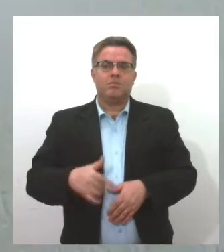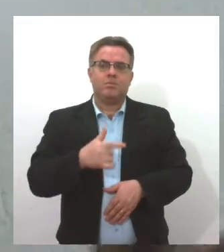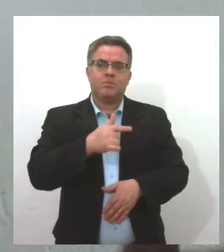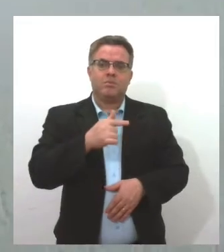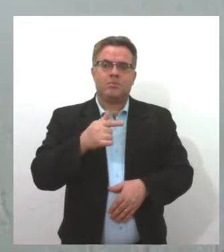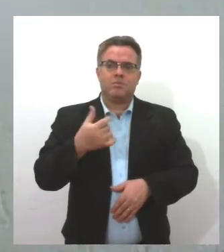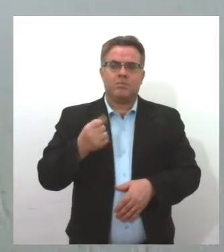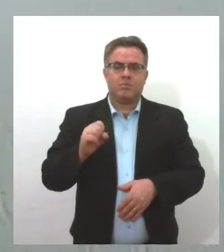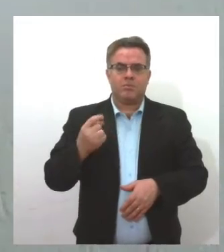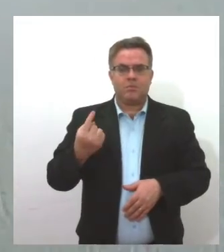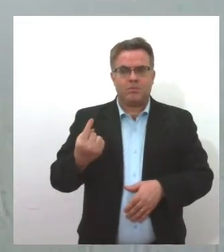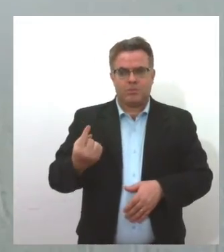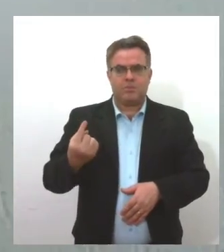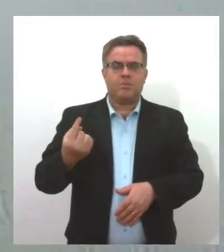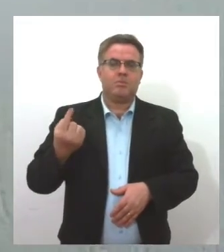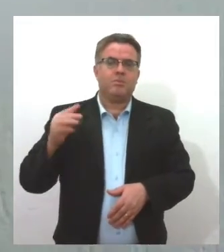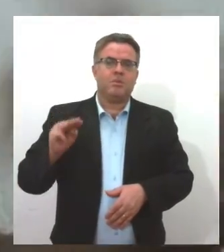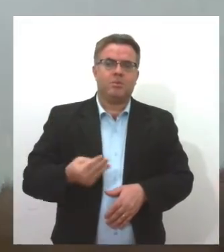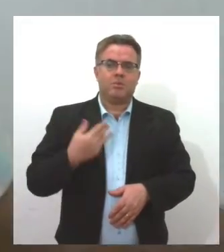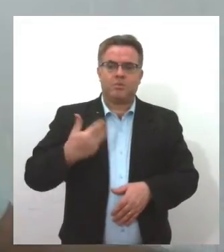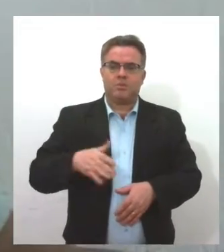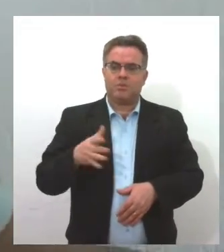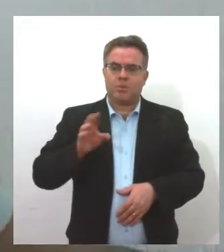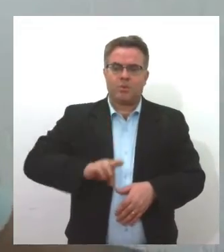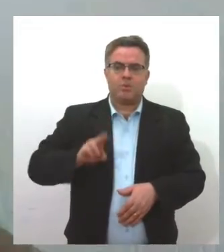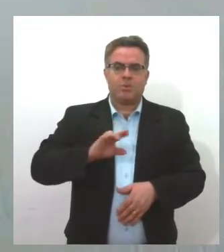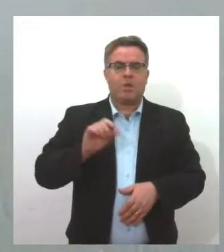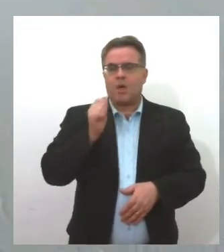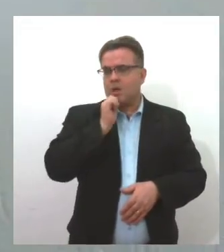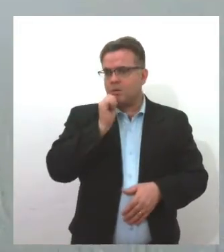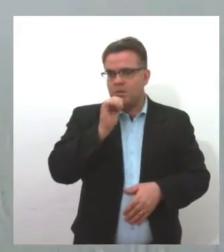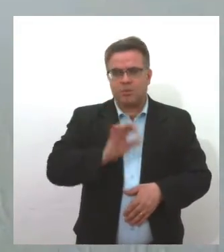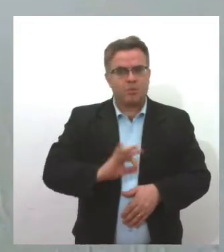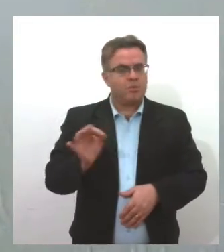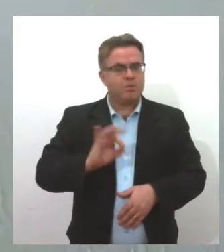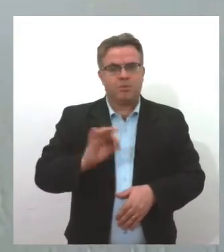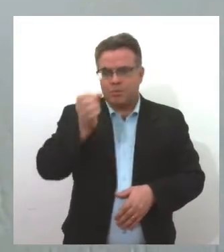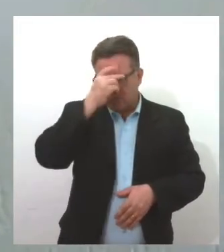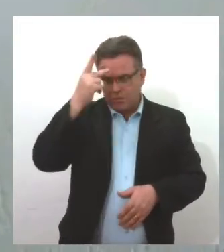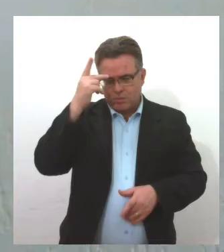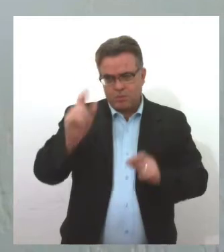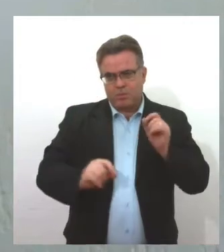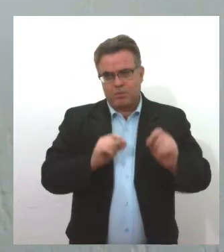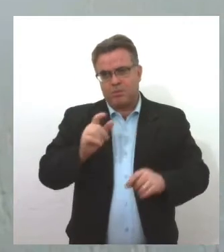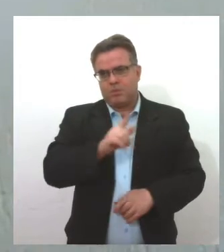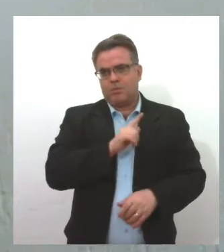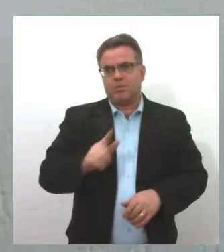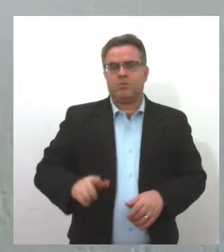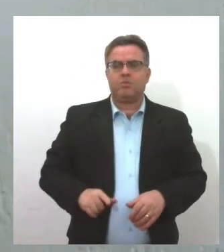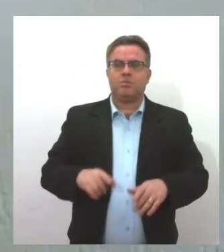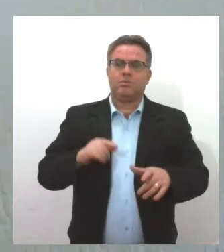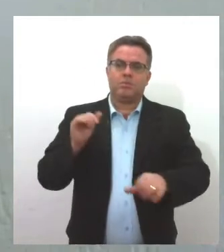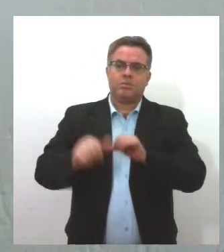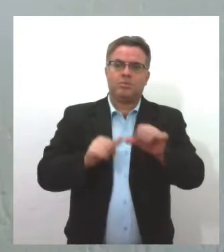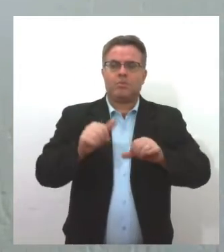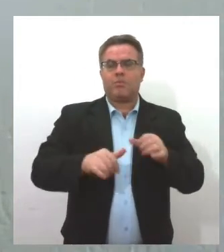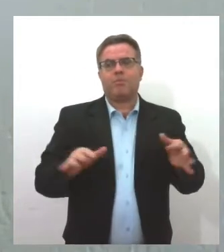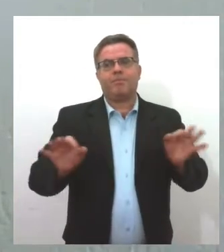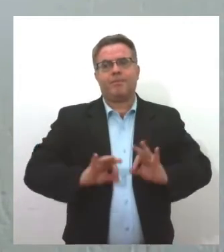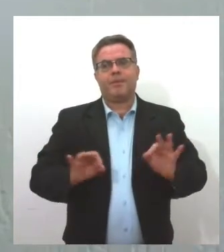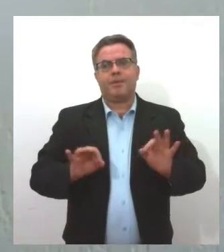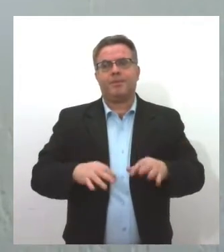781 milhões não foram utilizados pelas prefeituras, porque o governo federal liberou os recursos no final,